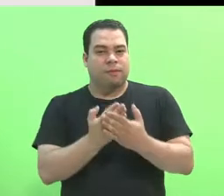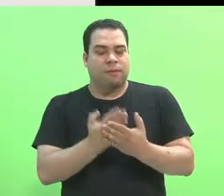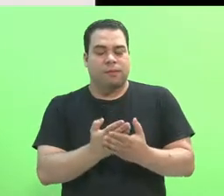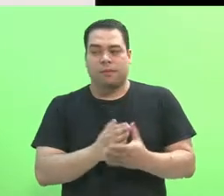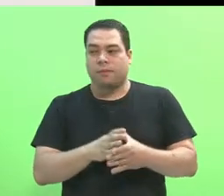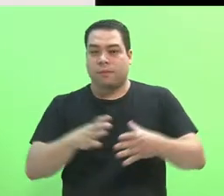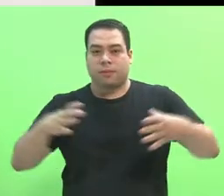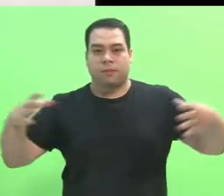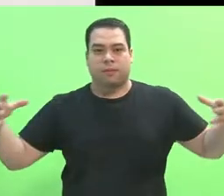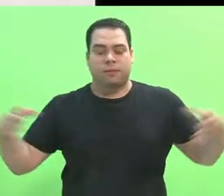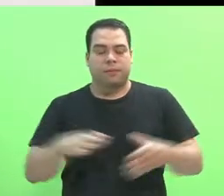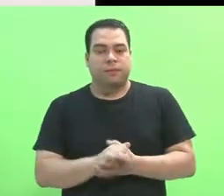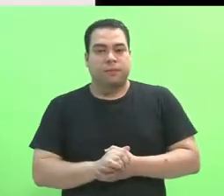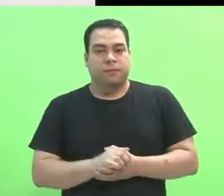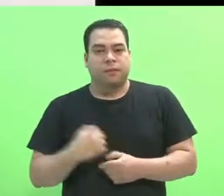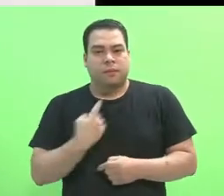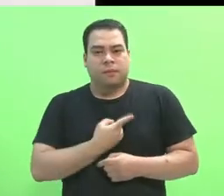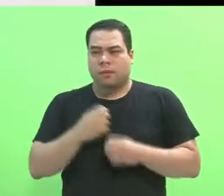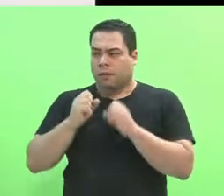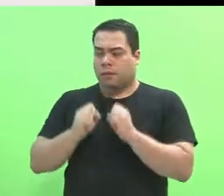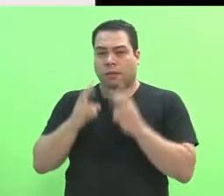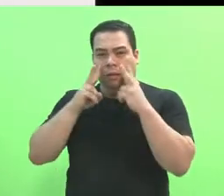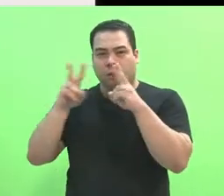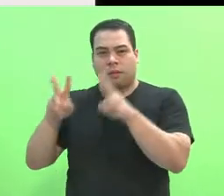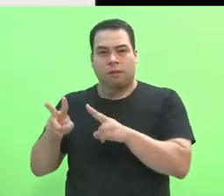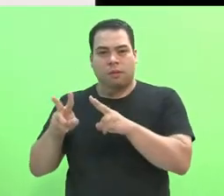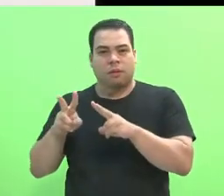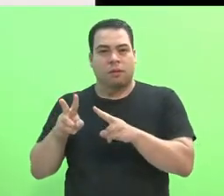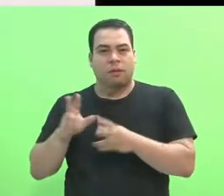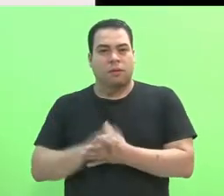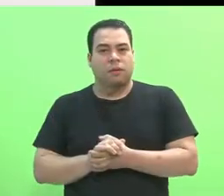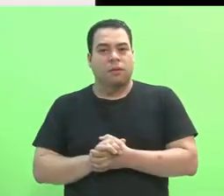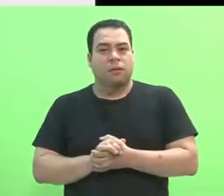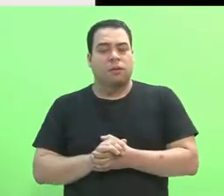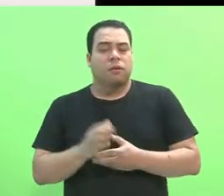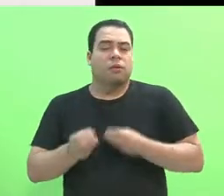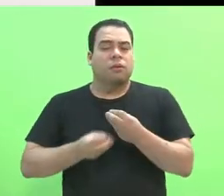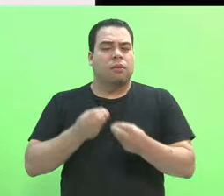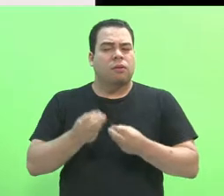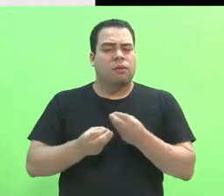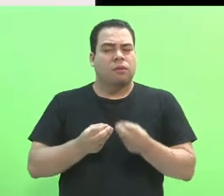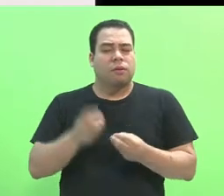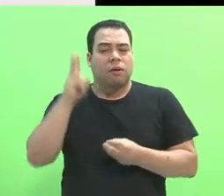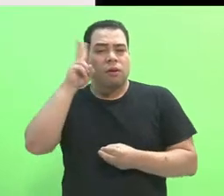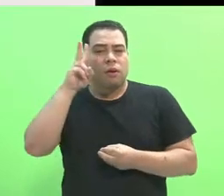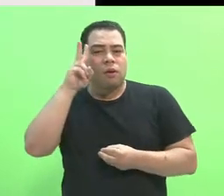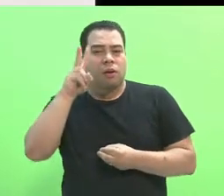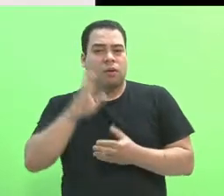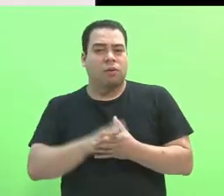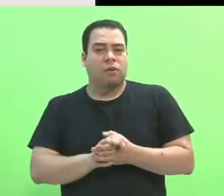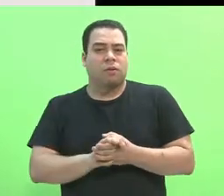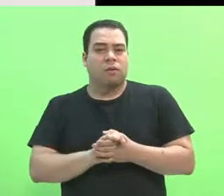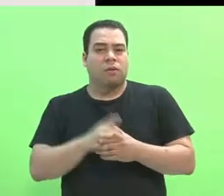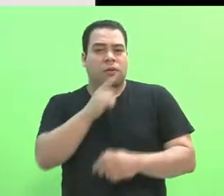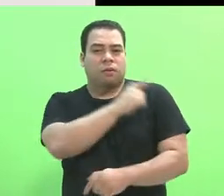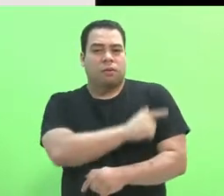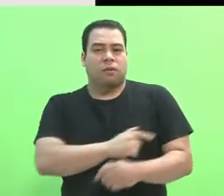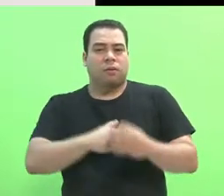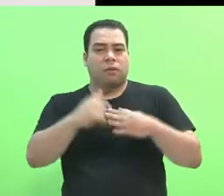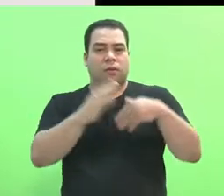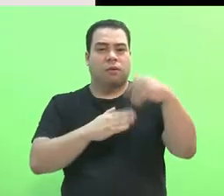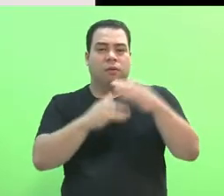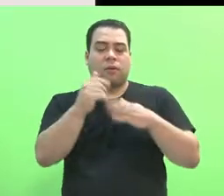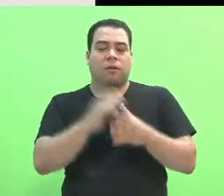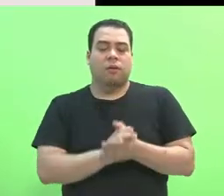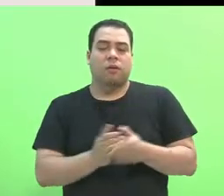Meus caros colegas, podemos analisar através dessa imagem um pouco da história da educação profissional no Brasil. O marco inicial